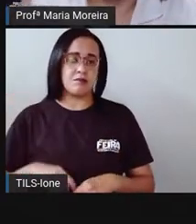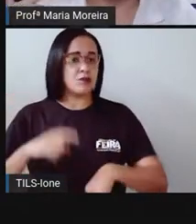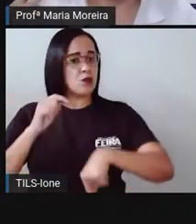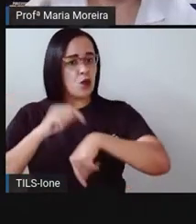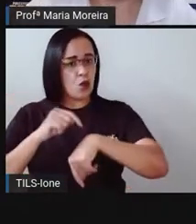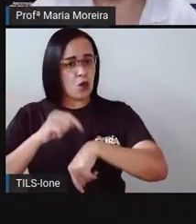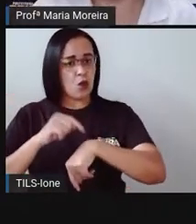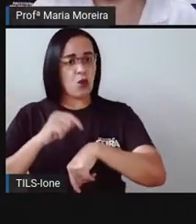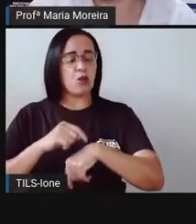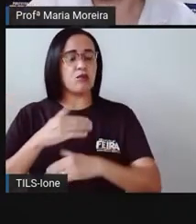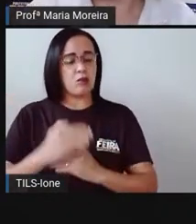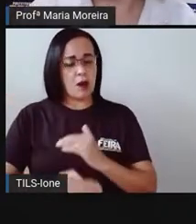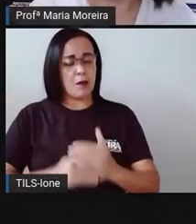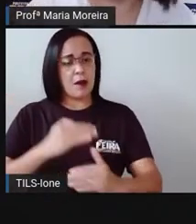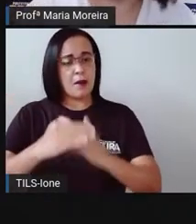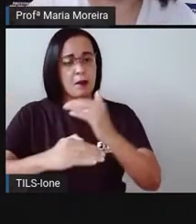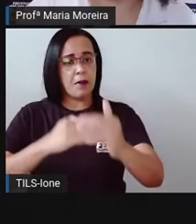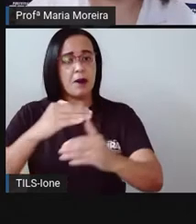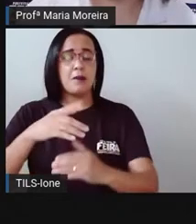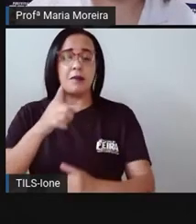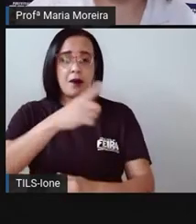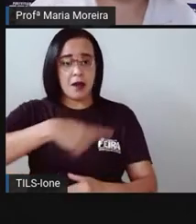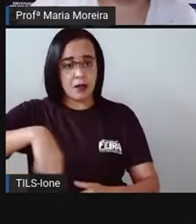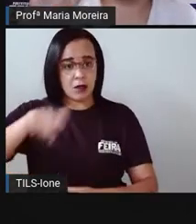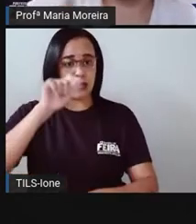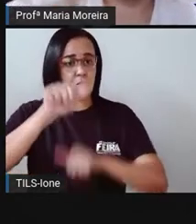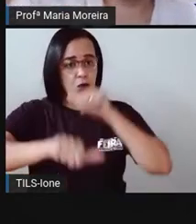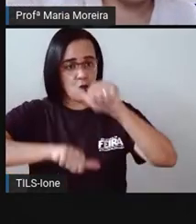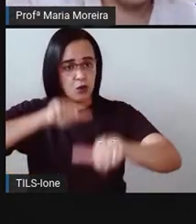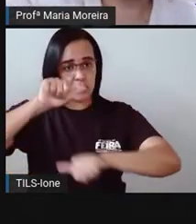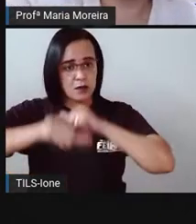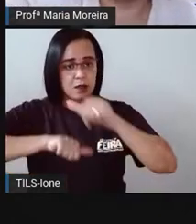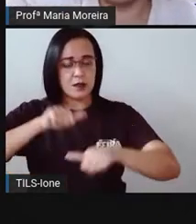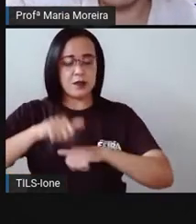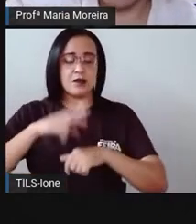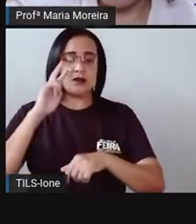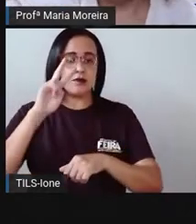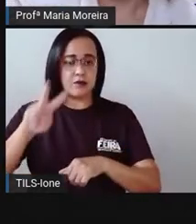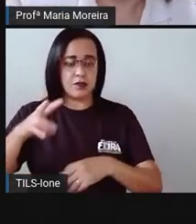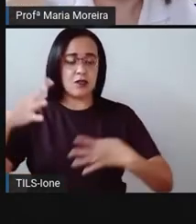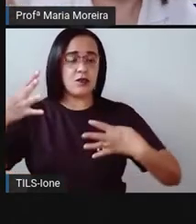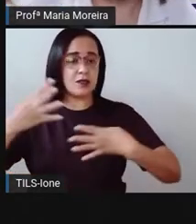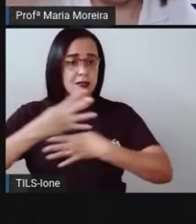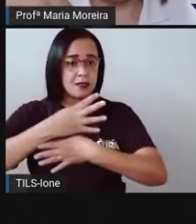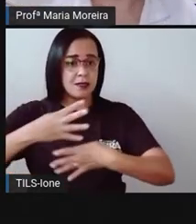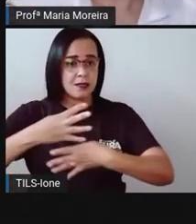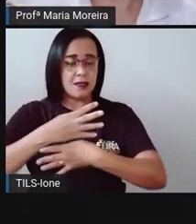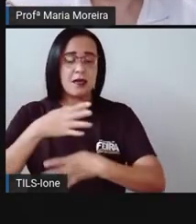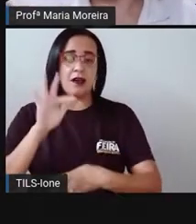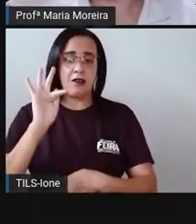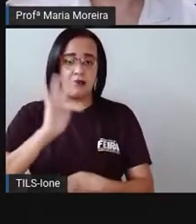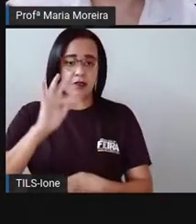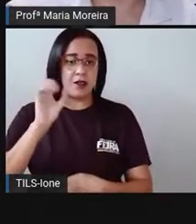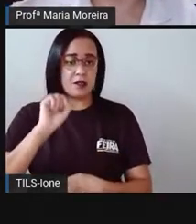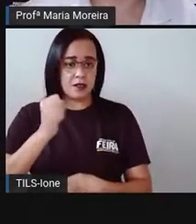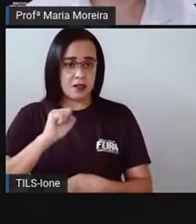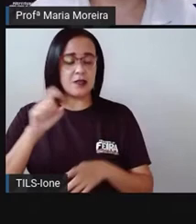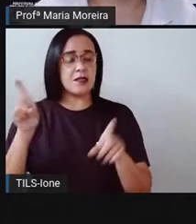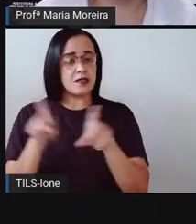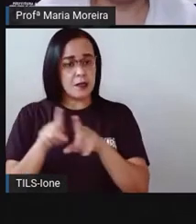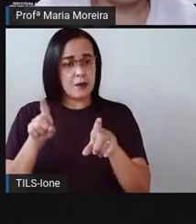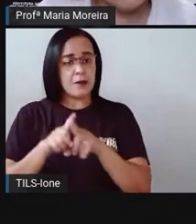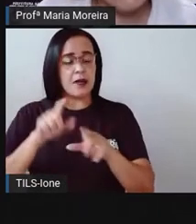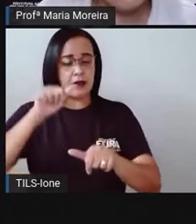vai mudando. Então, a acabou de ver aí que a nossa cidade, com o passar do tempo, ela foi, ó, passando por